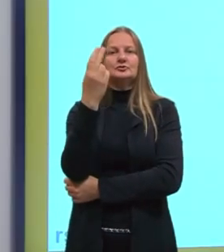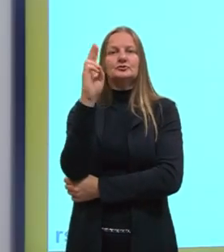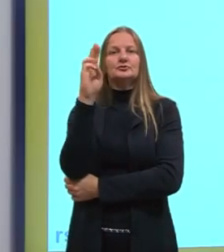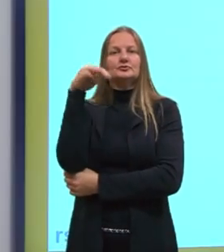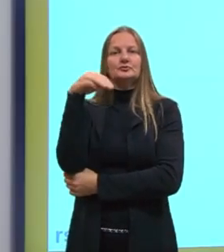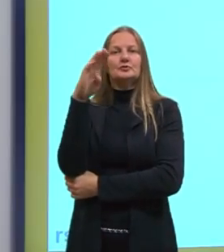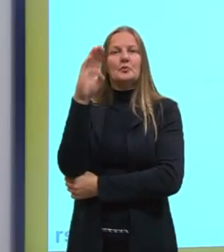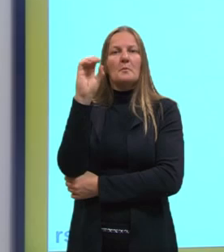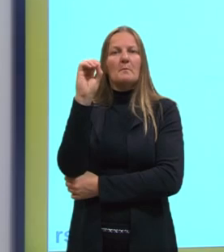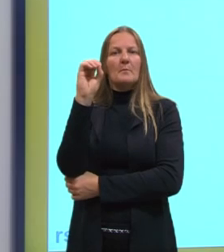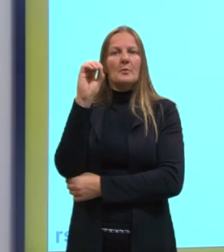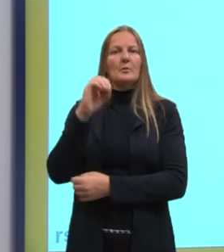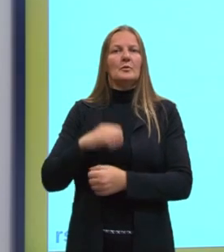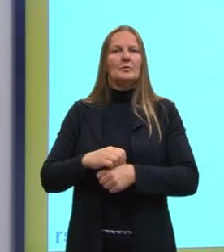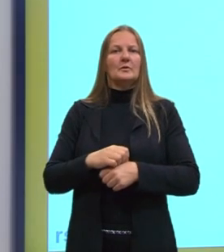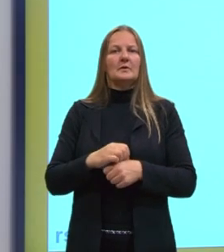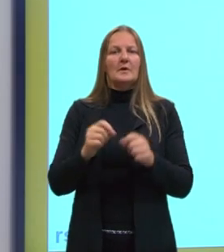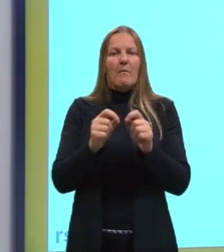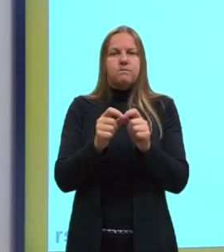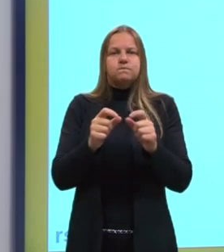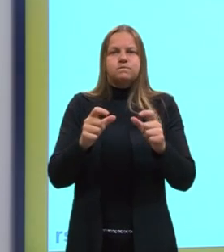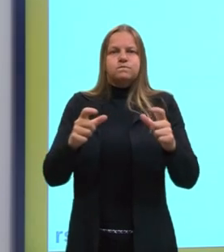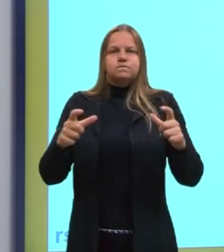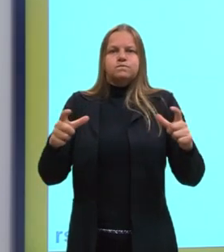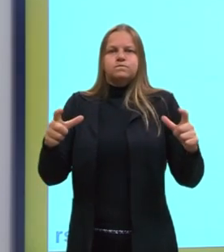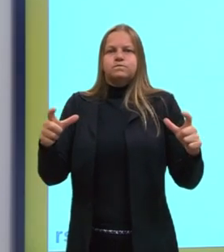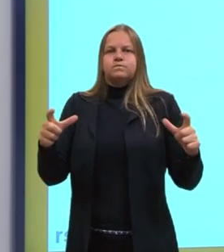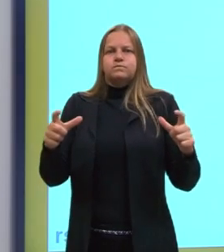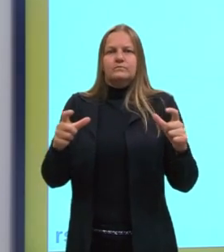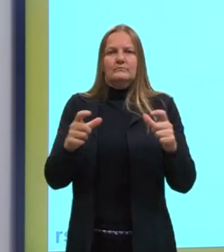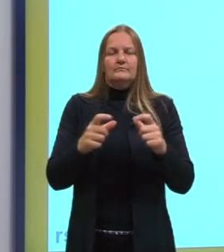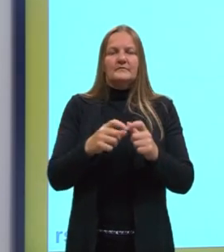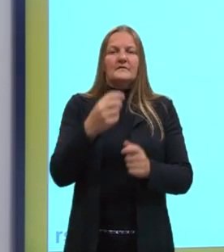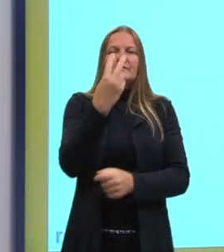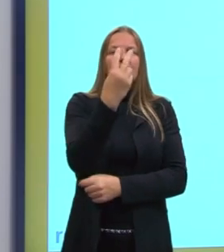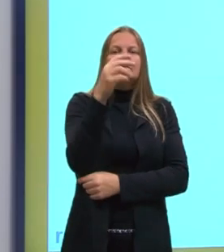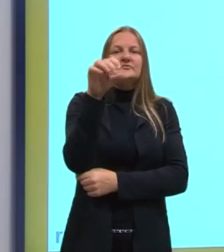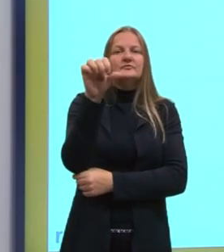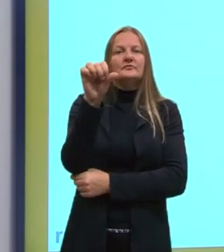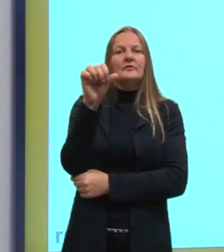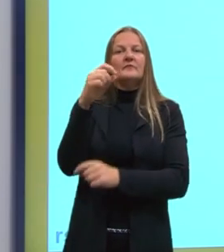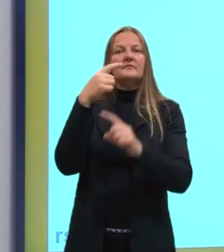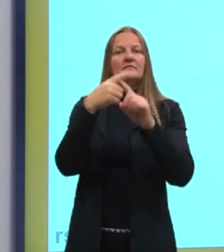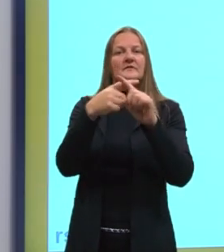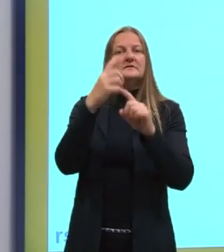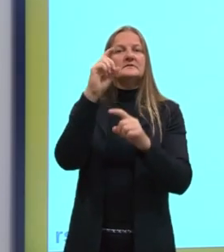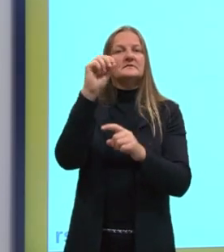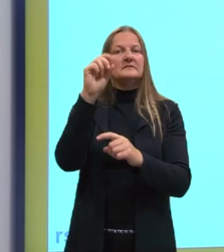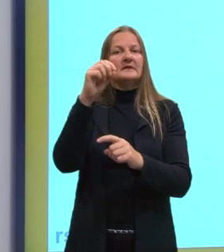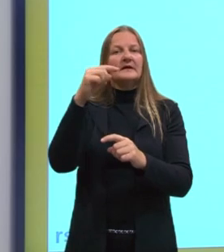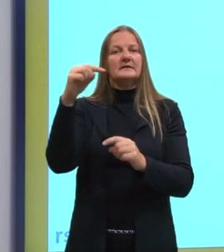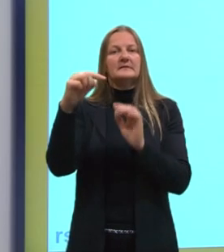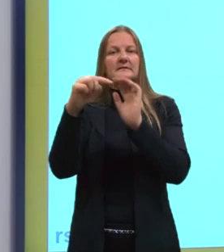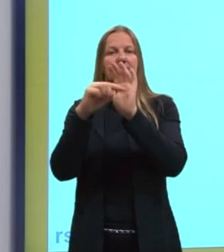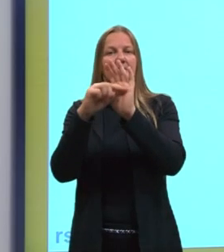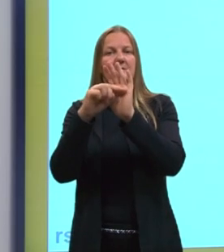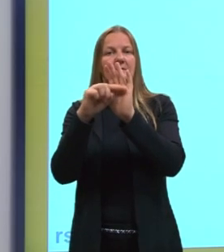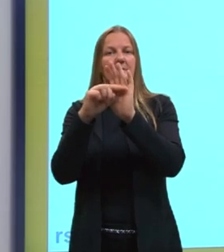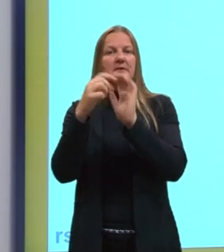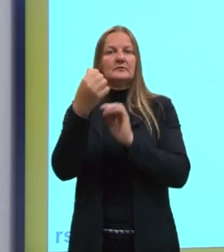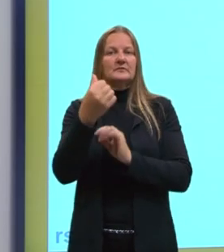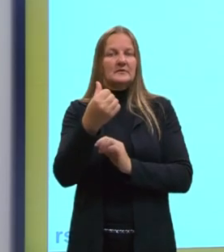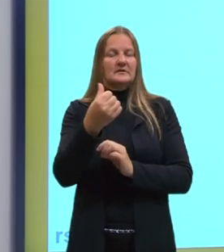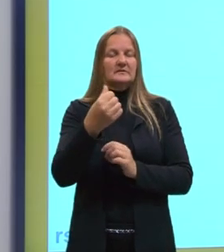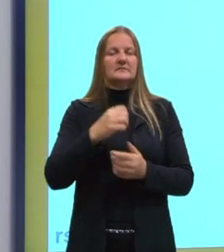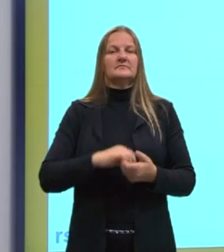com dilatação maior que a gente tem aqui, é 29 multiplicado por 10 elevado a menos